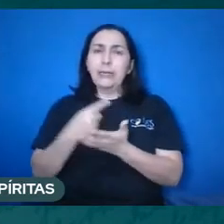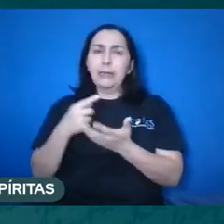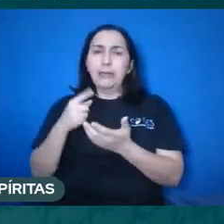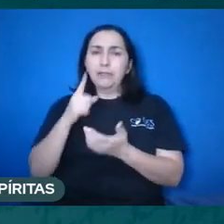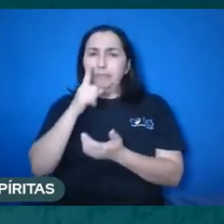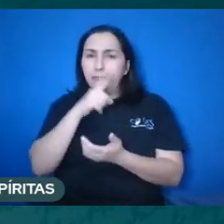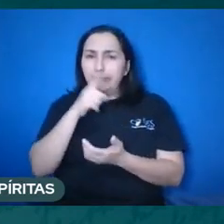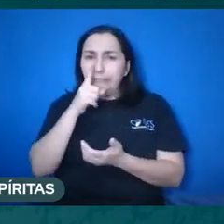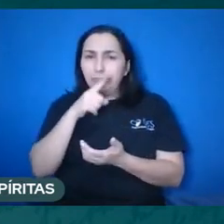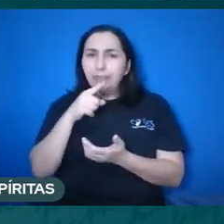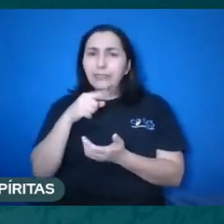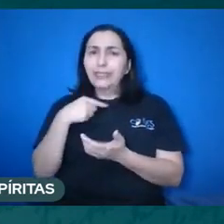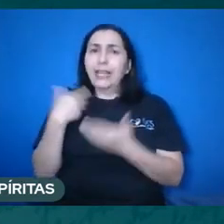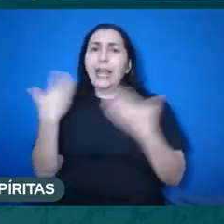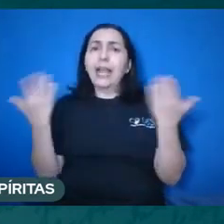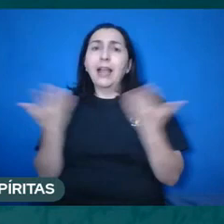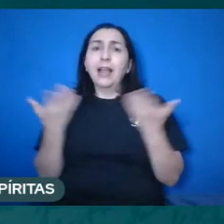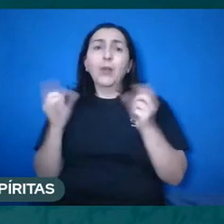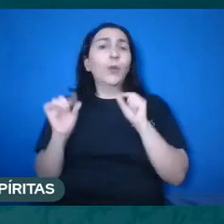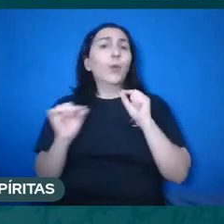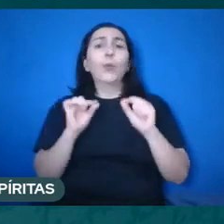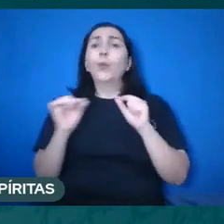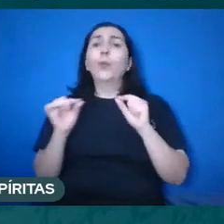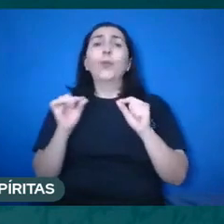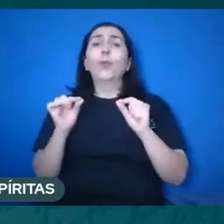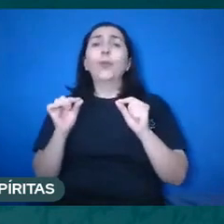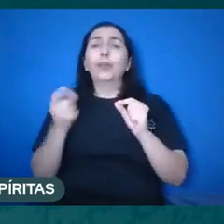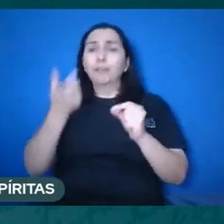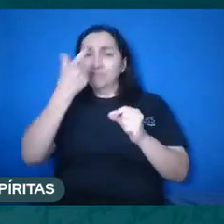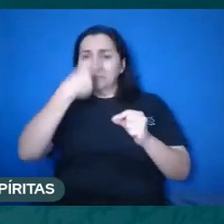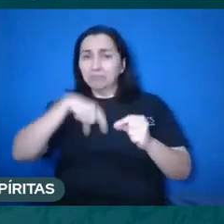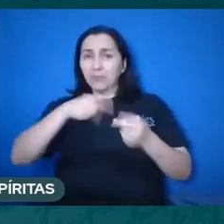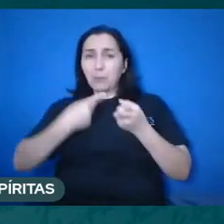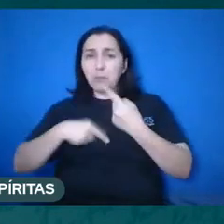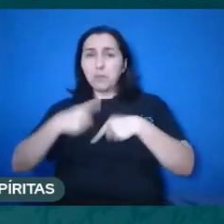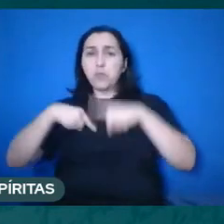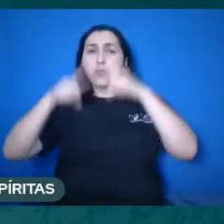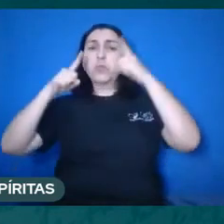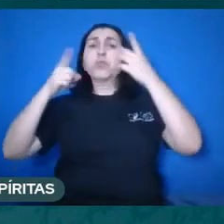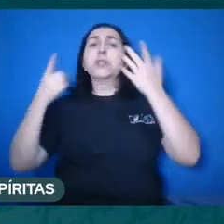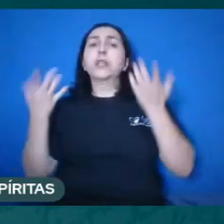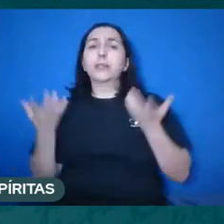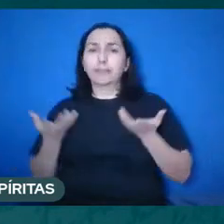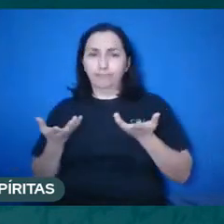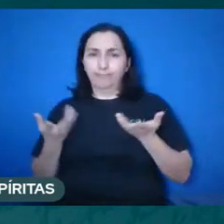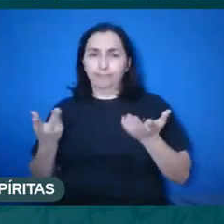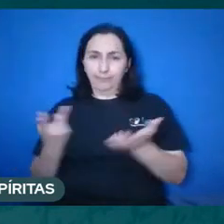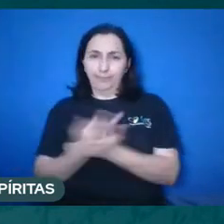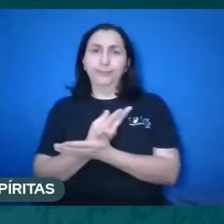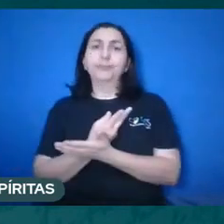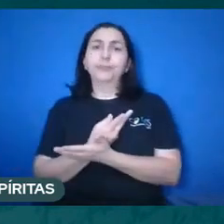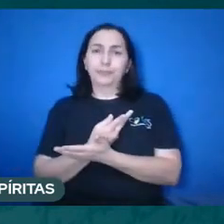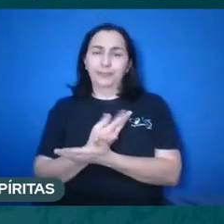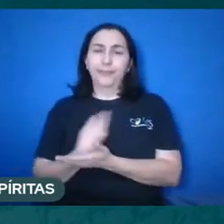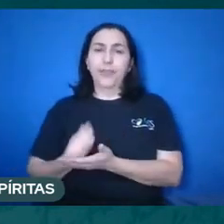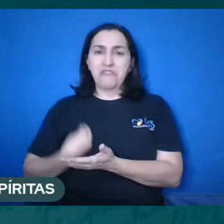o que queres que eu faça? e naquele momento ele deu uma reviravolta na vida dele